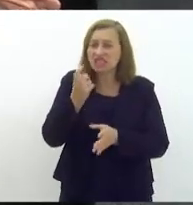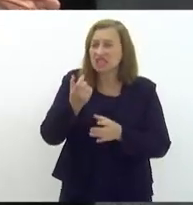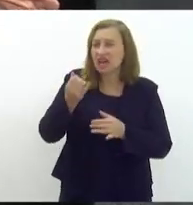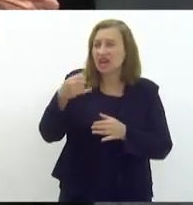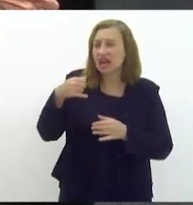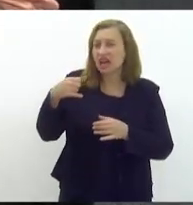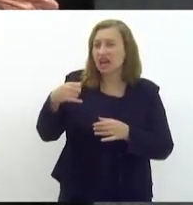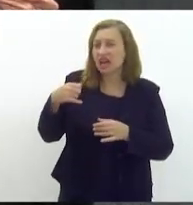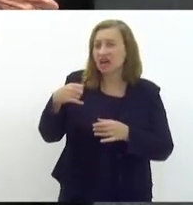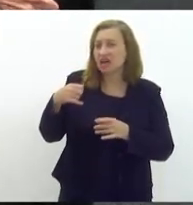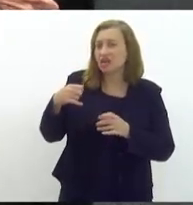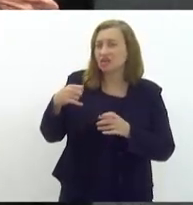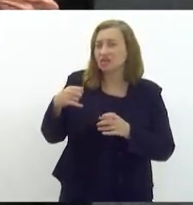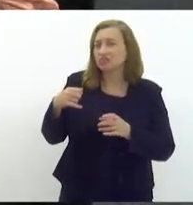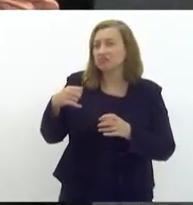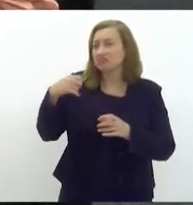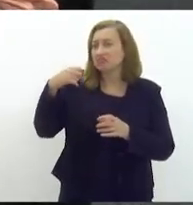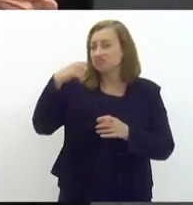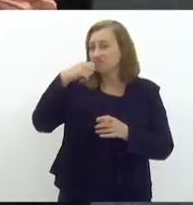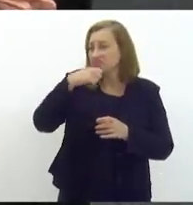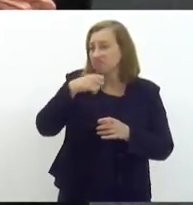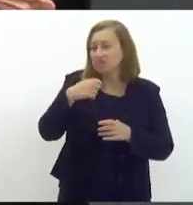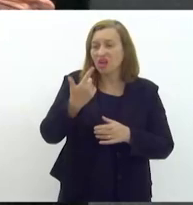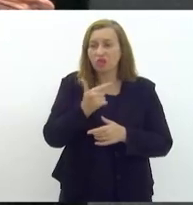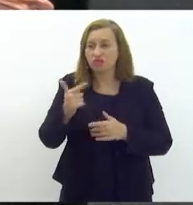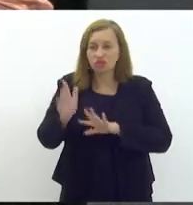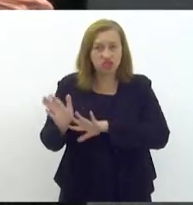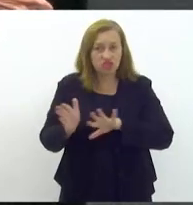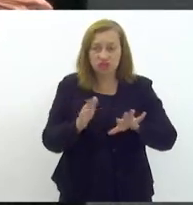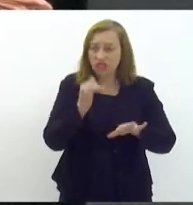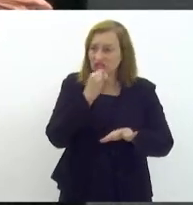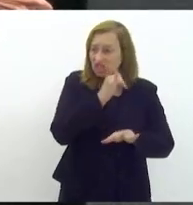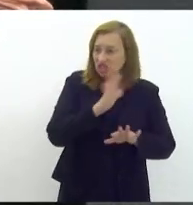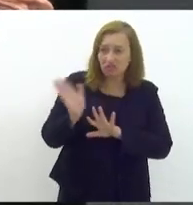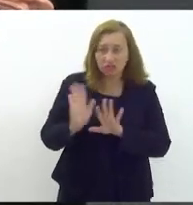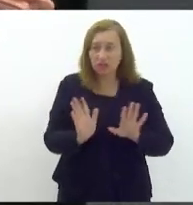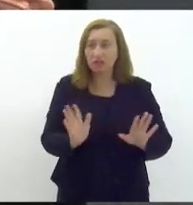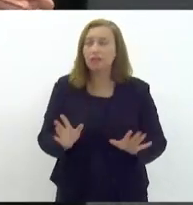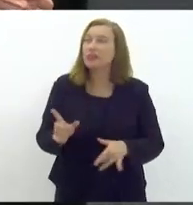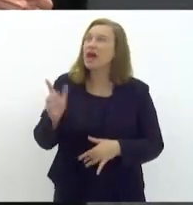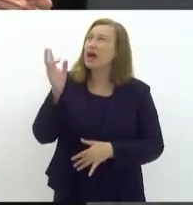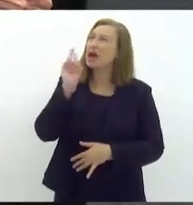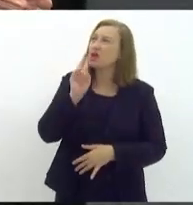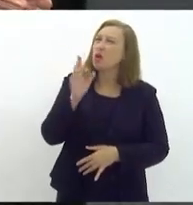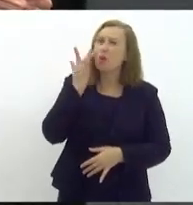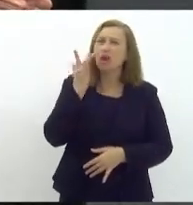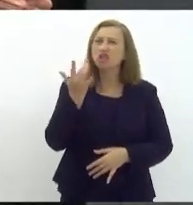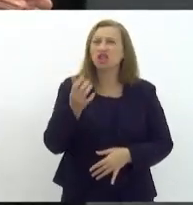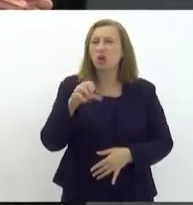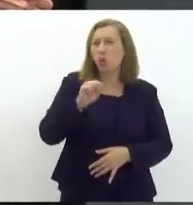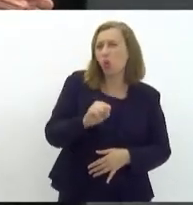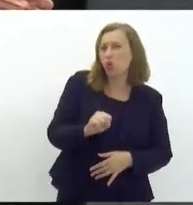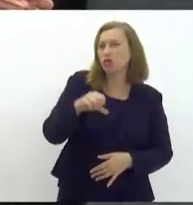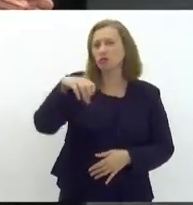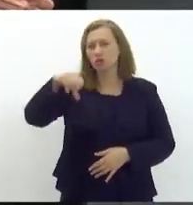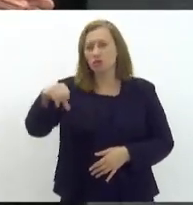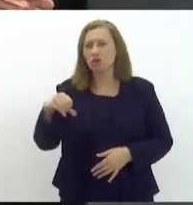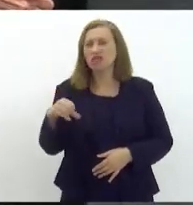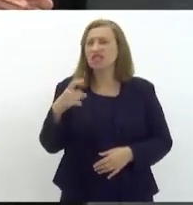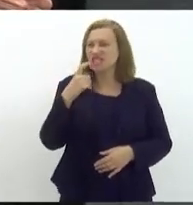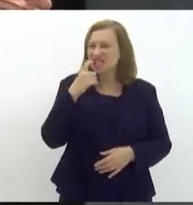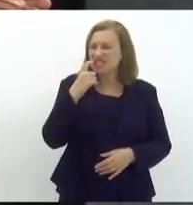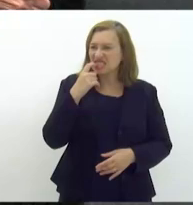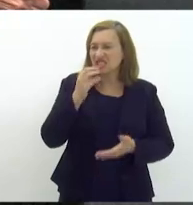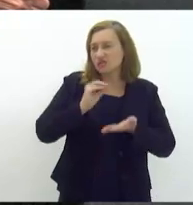Então, a média de cáries era, não me lembro agora, 8, 9, a média de dentes